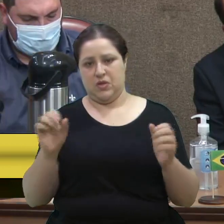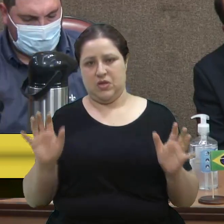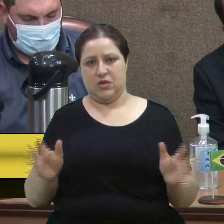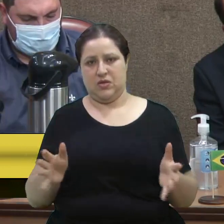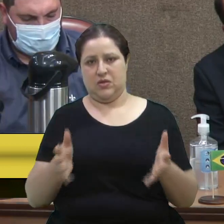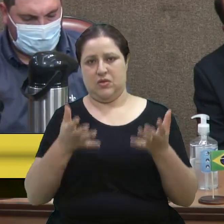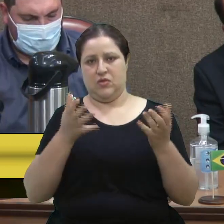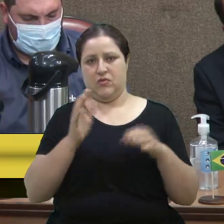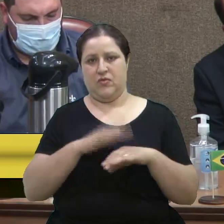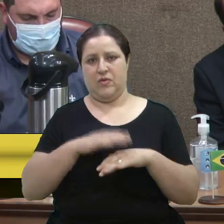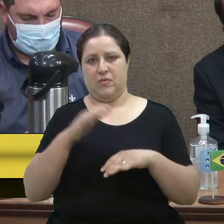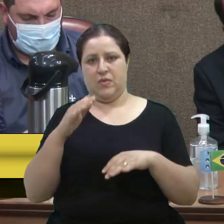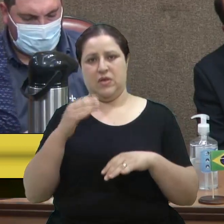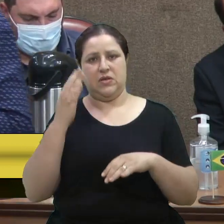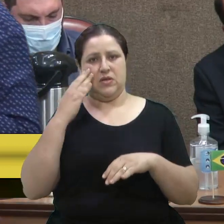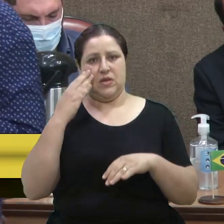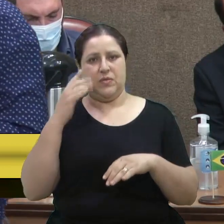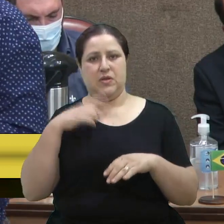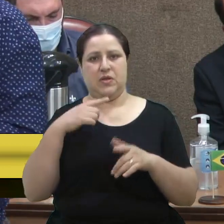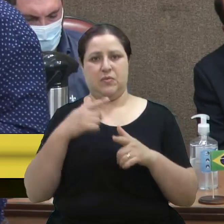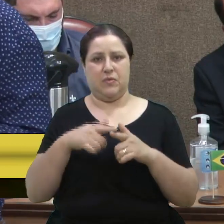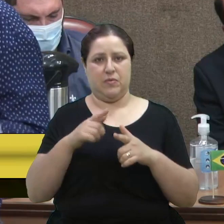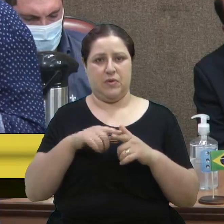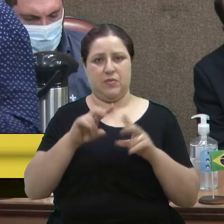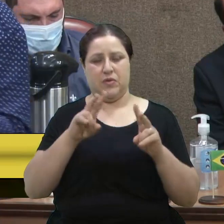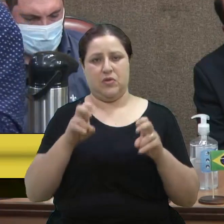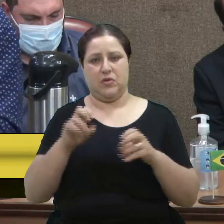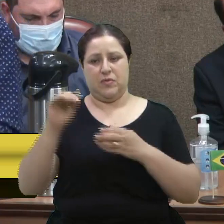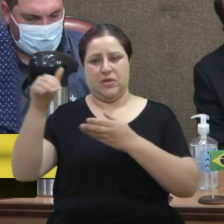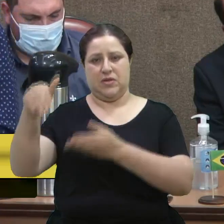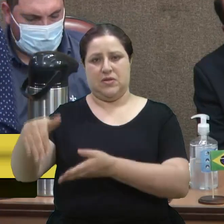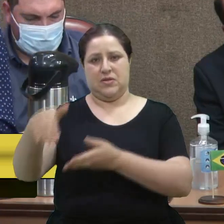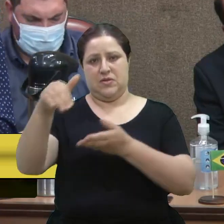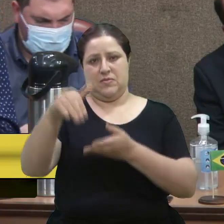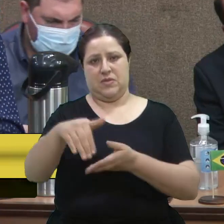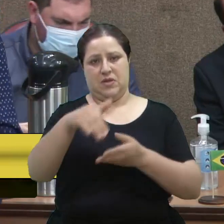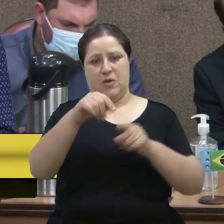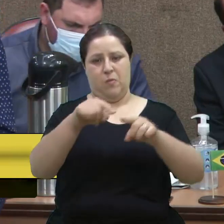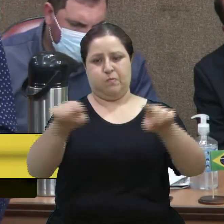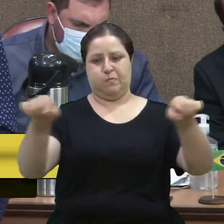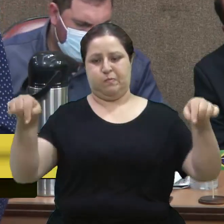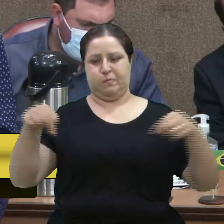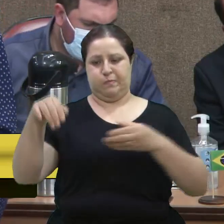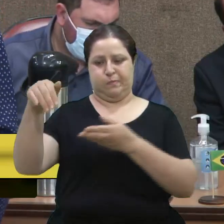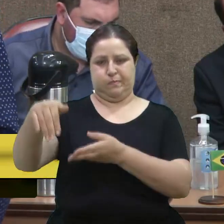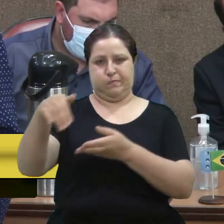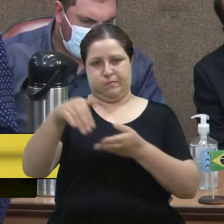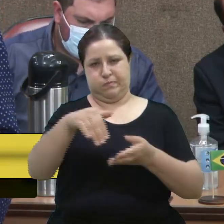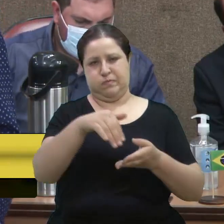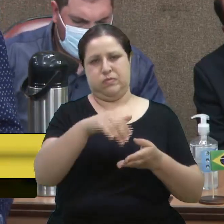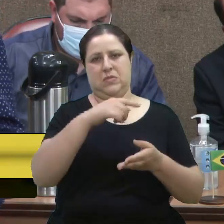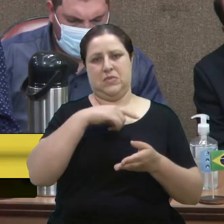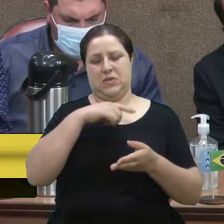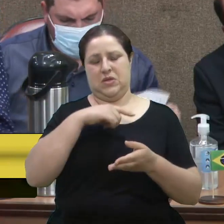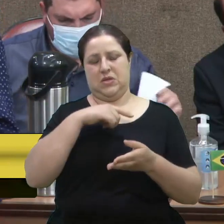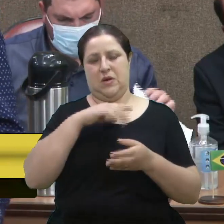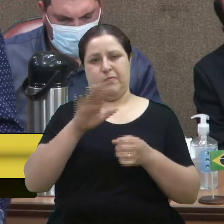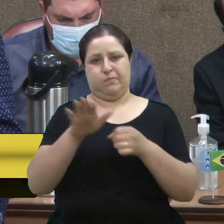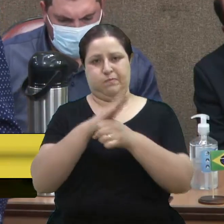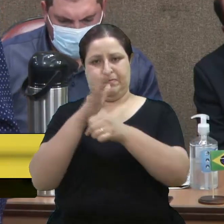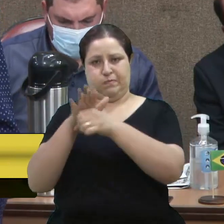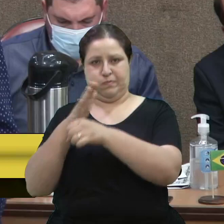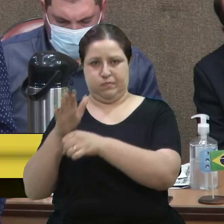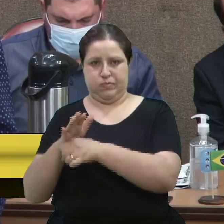mais. A gente sabe que o problema, né, na questão dos cemitérios está super lotados, enfim, e a gente tem esse entendimento,